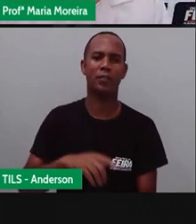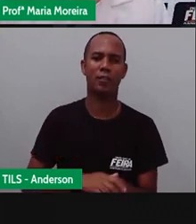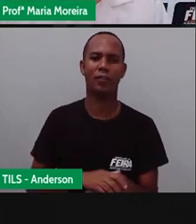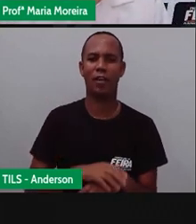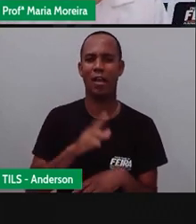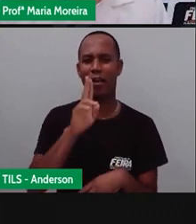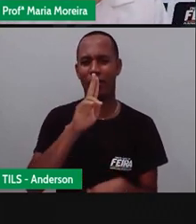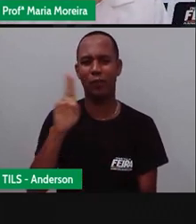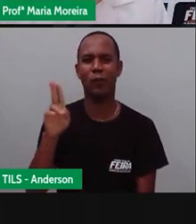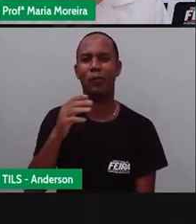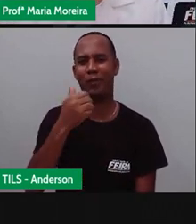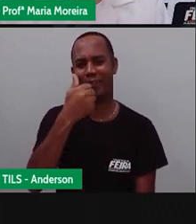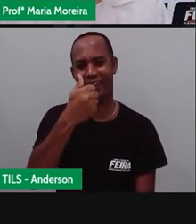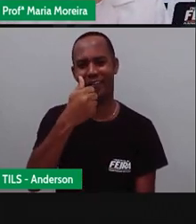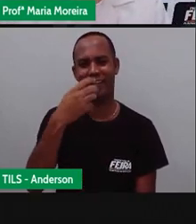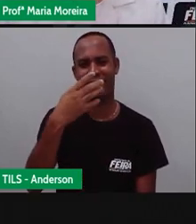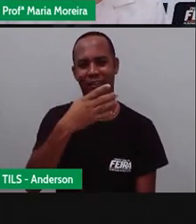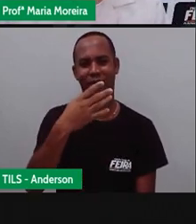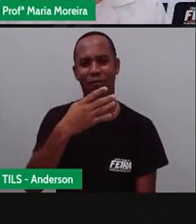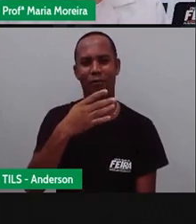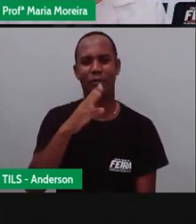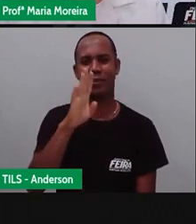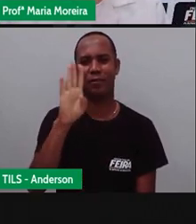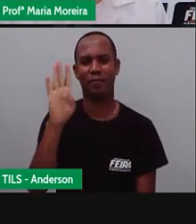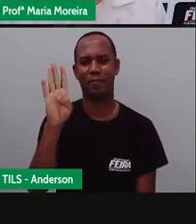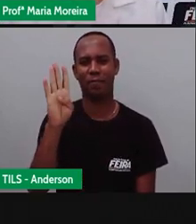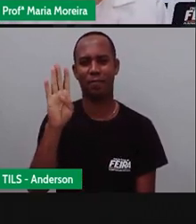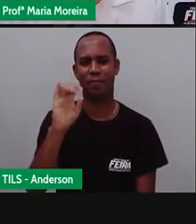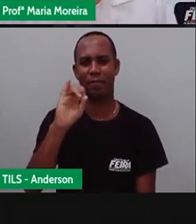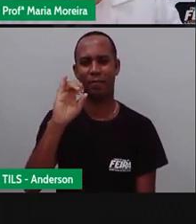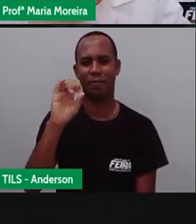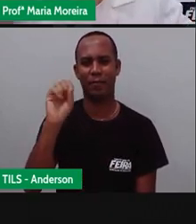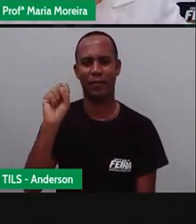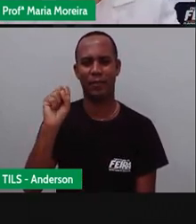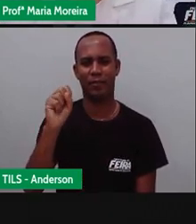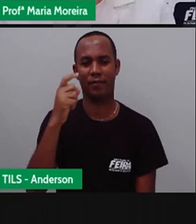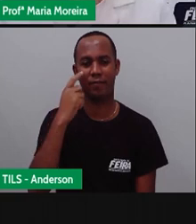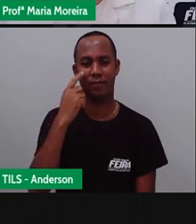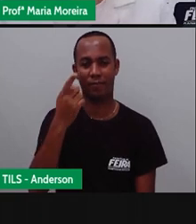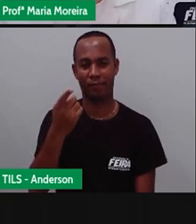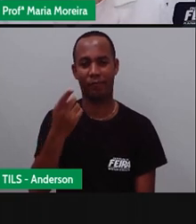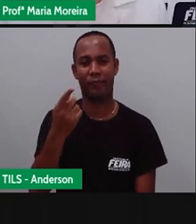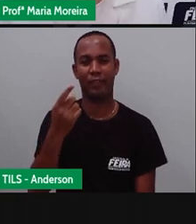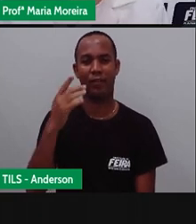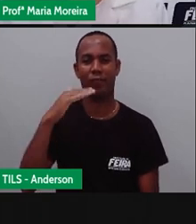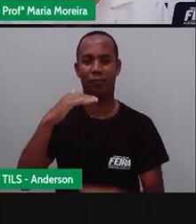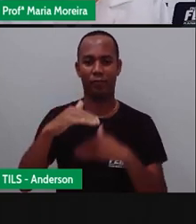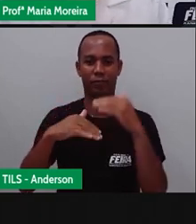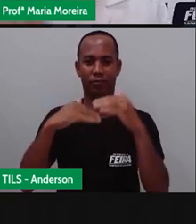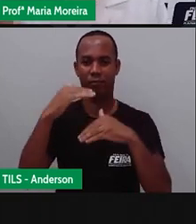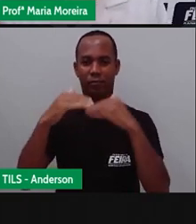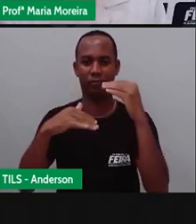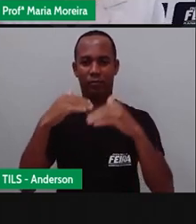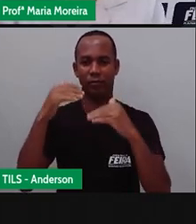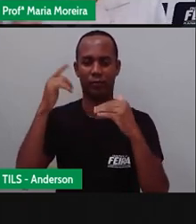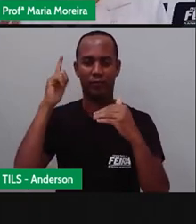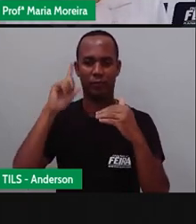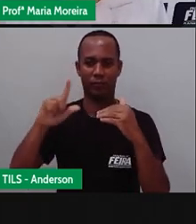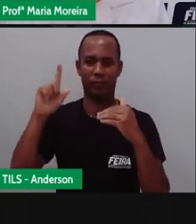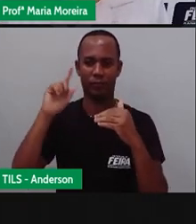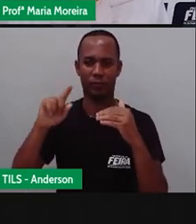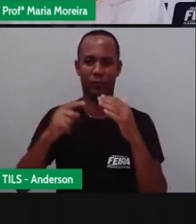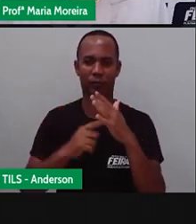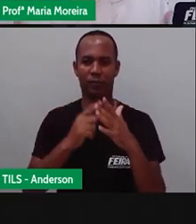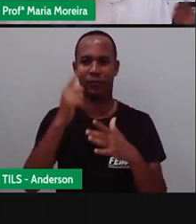tenta, até de fato conseguir com o 14 bis, aí vem o grande avanço, né? E aí, o 14 bis, ele é